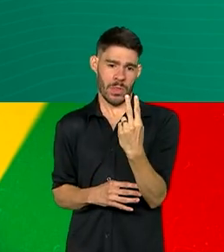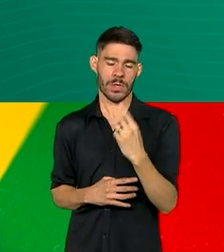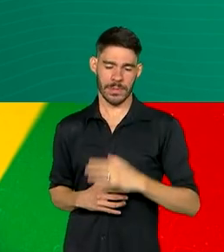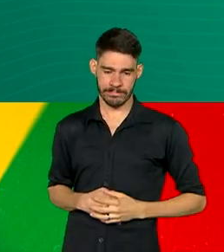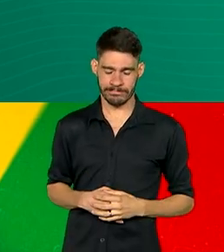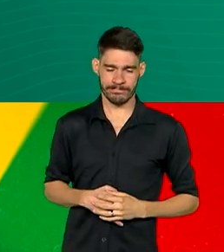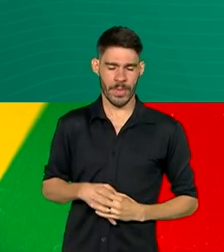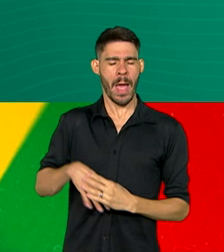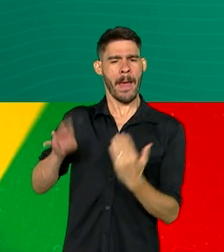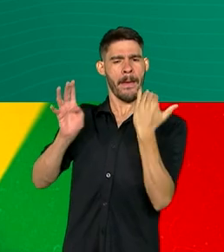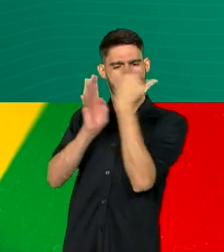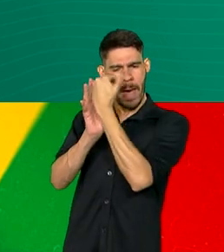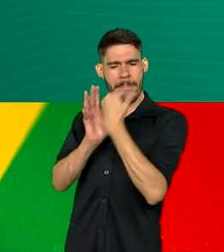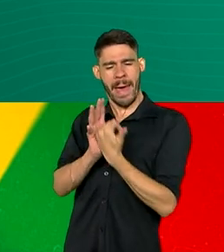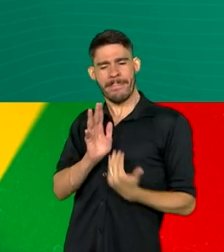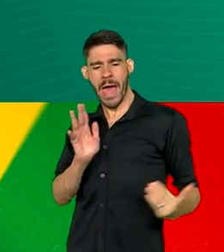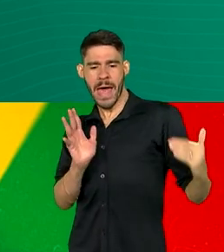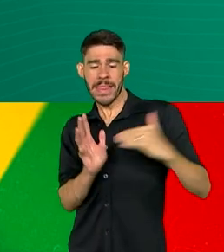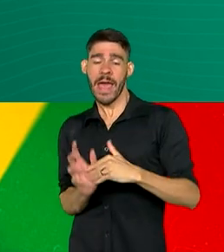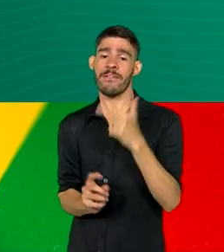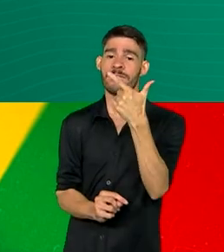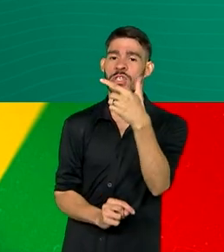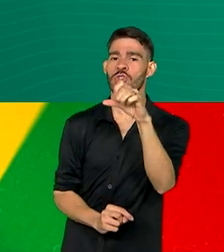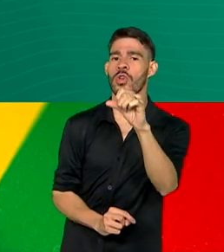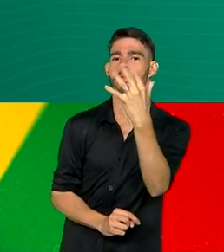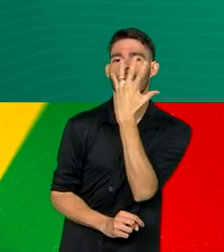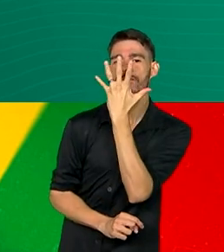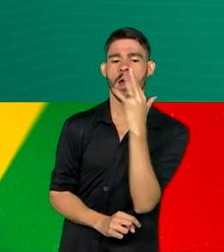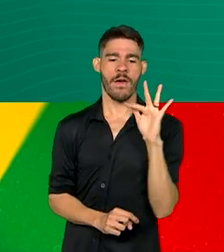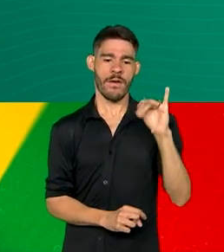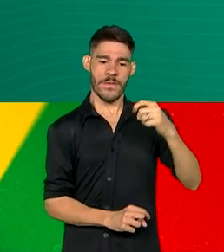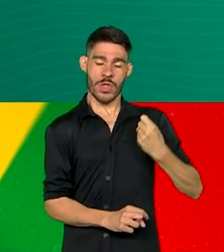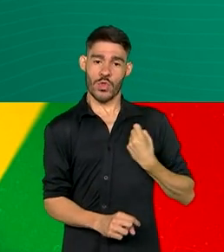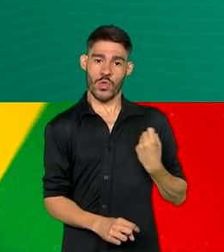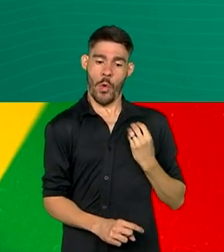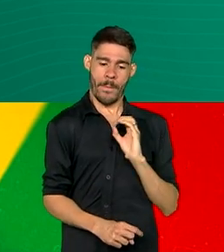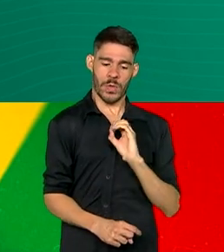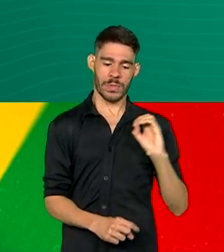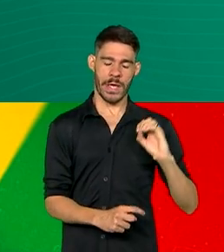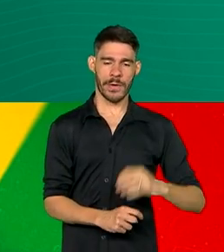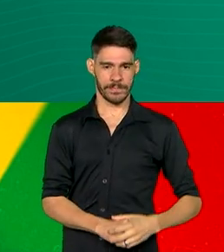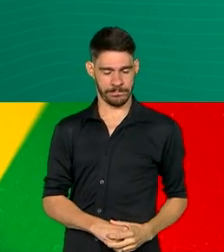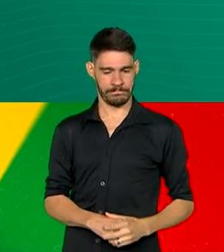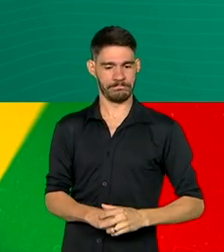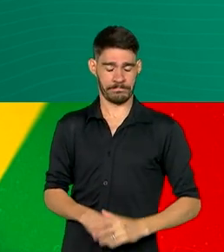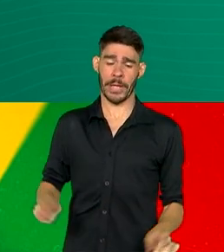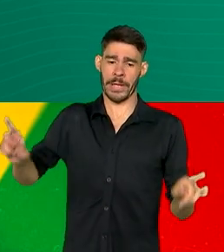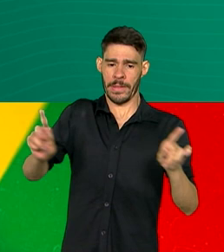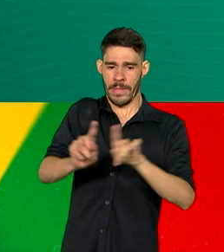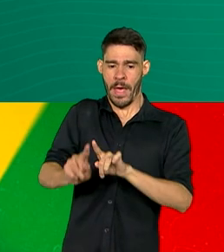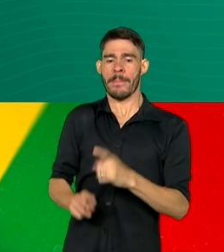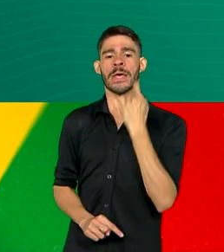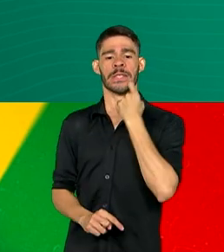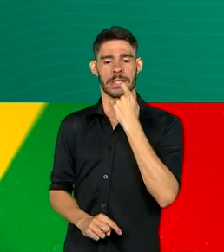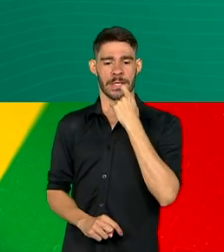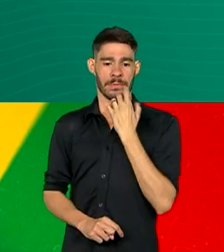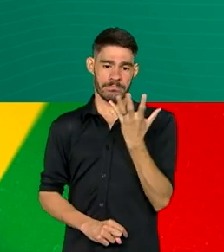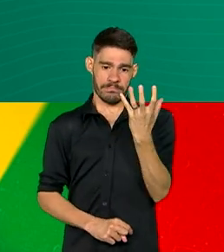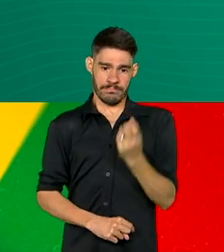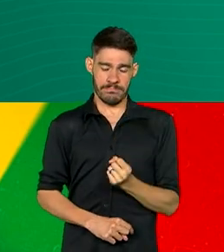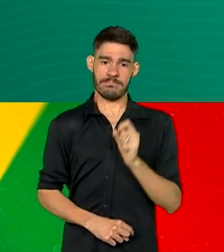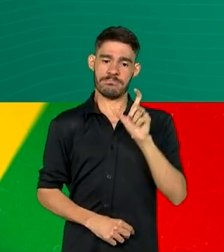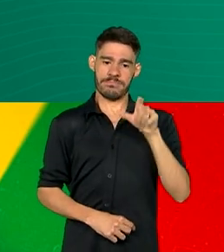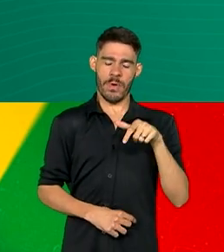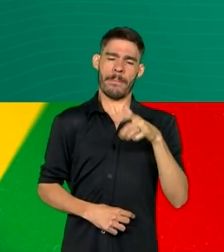cronograma vai até o dia 29 de fevereiro e encerra com o NIS final 0. Também nesta sexta-feira, receberam o